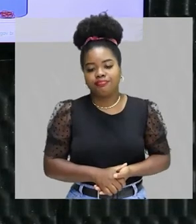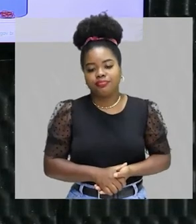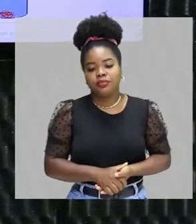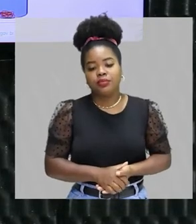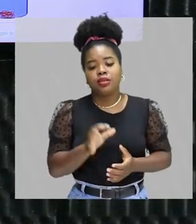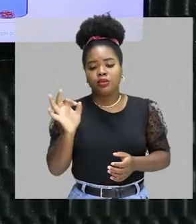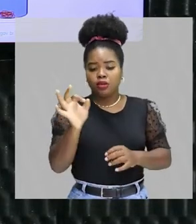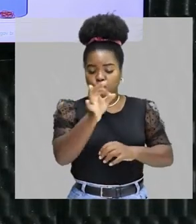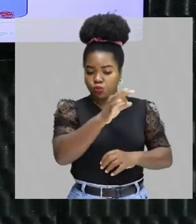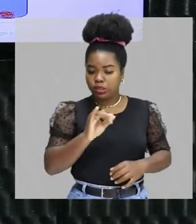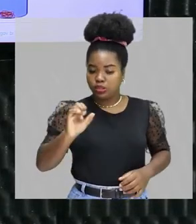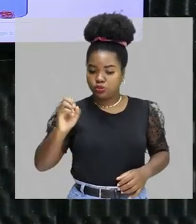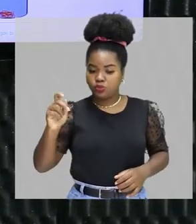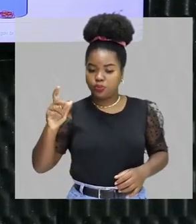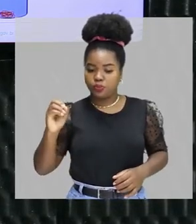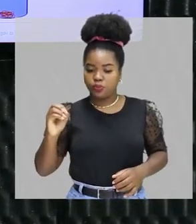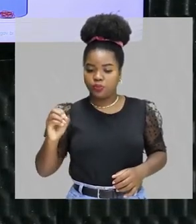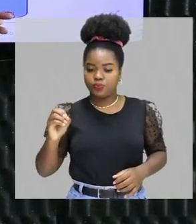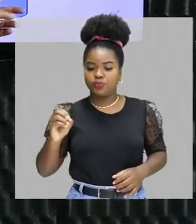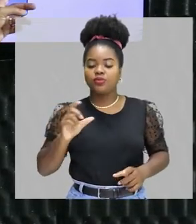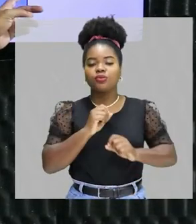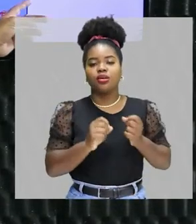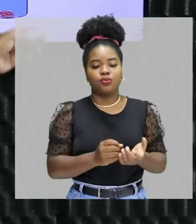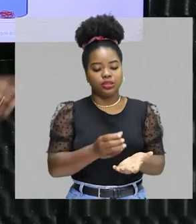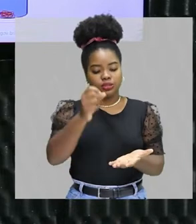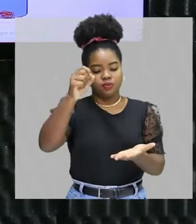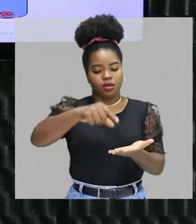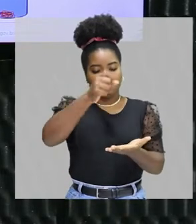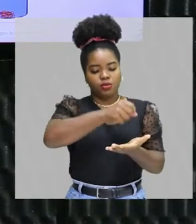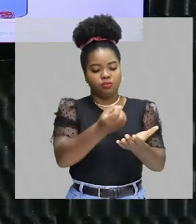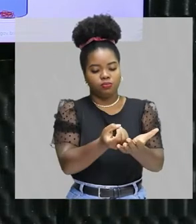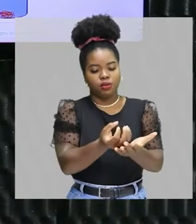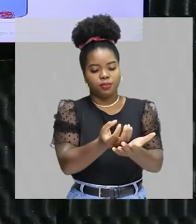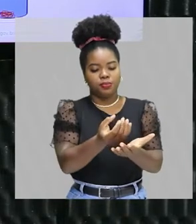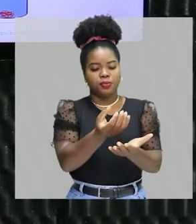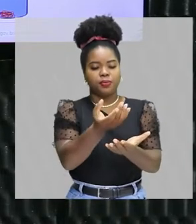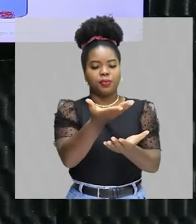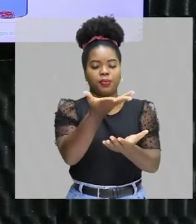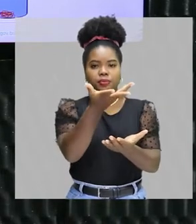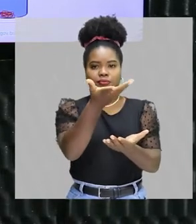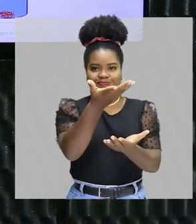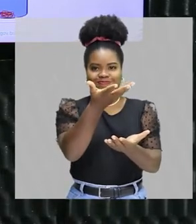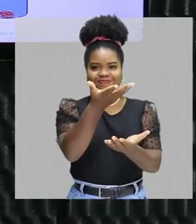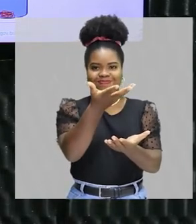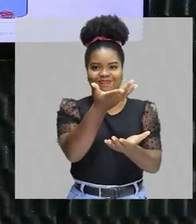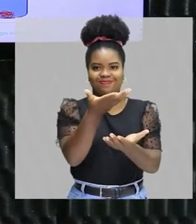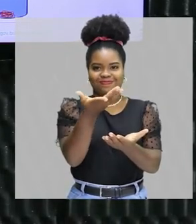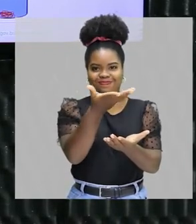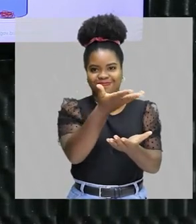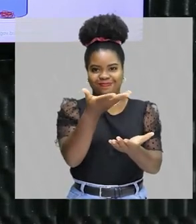as bolinhas de isopor vão flutuar, vão ficar sobre a água. Por quê?